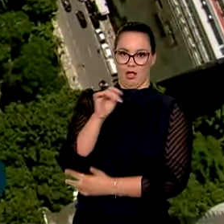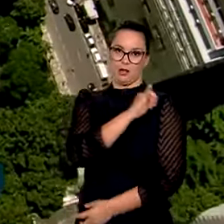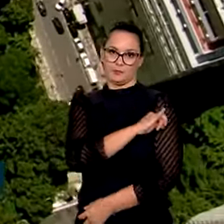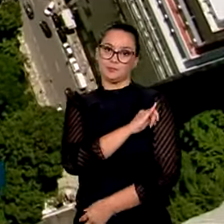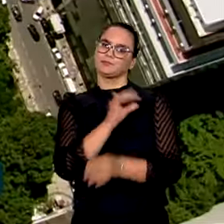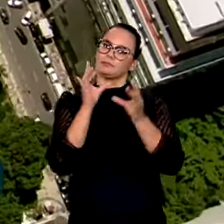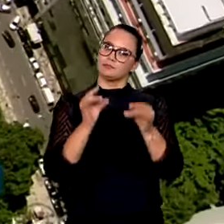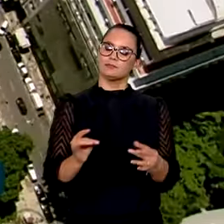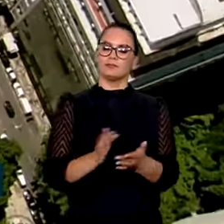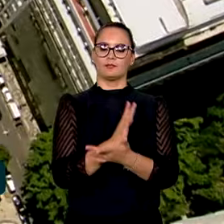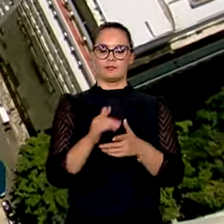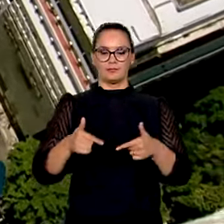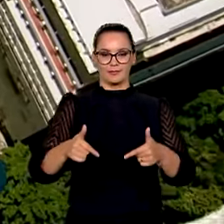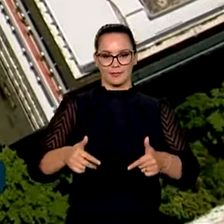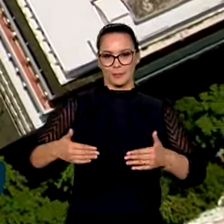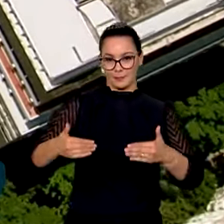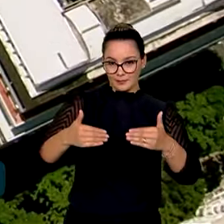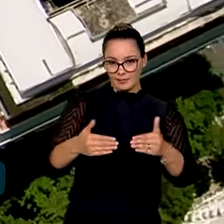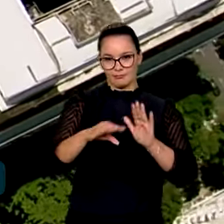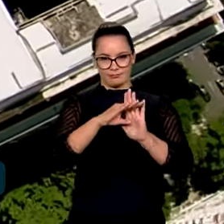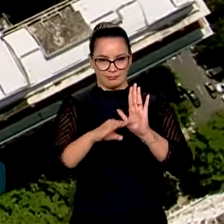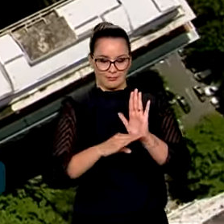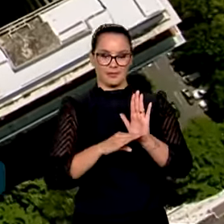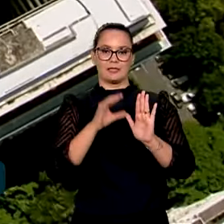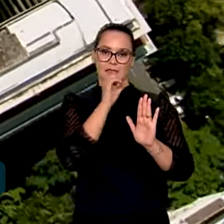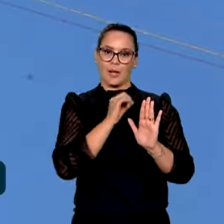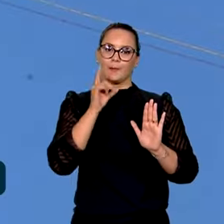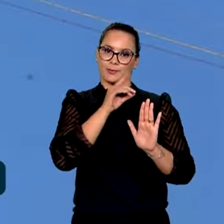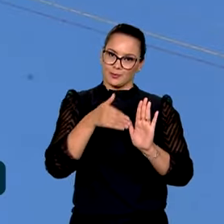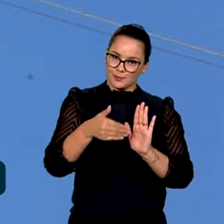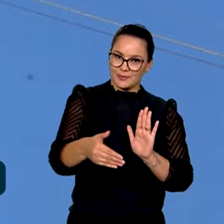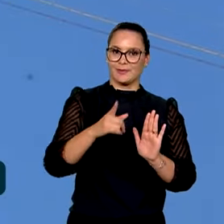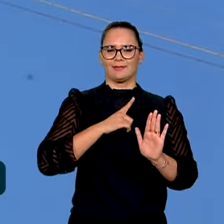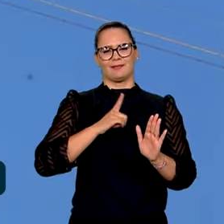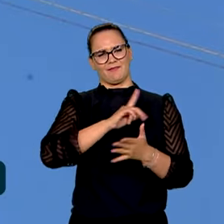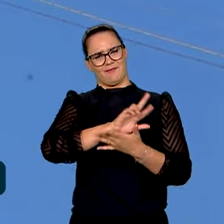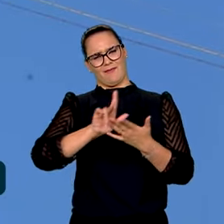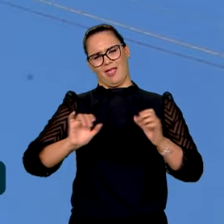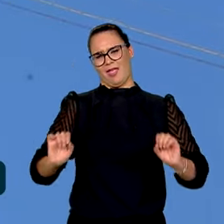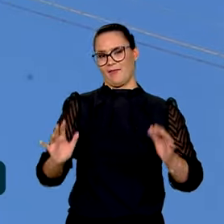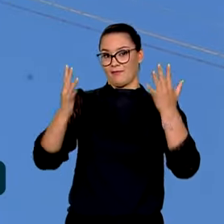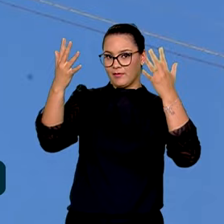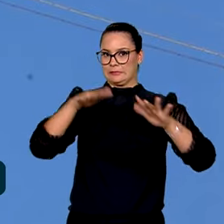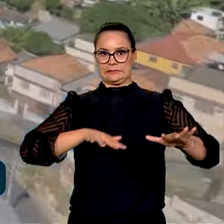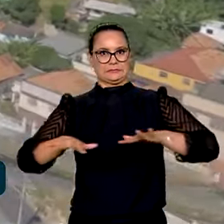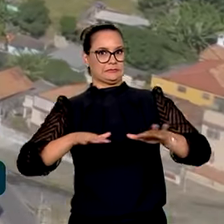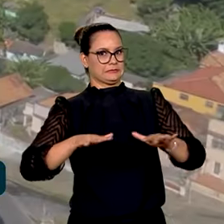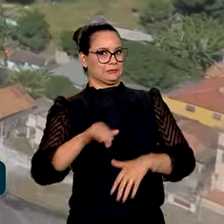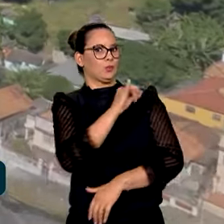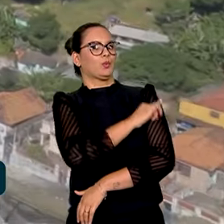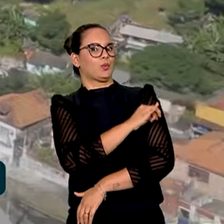algumas ações do Ministério, programadas para o próximo fim de semana, quando uma série de eventos deve movimentar a